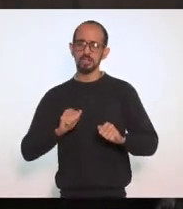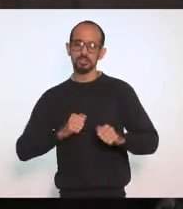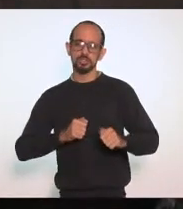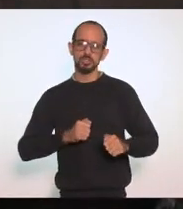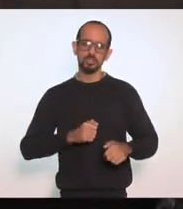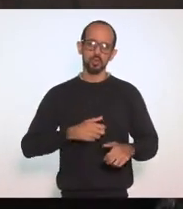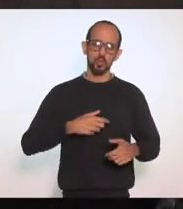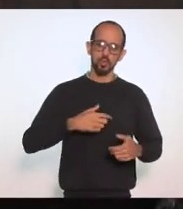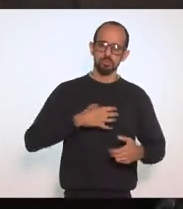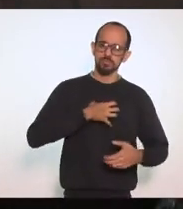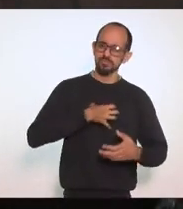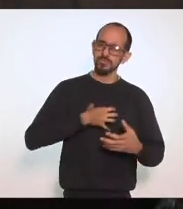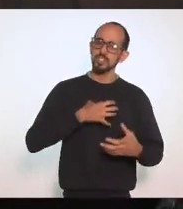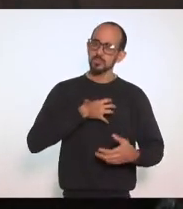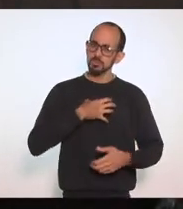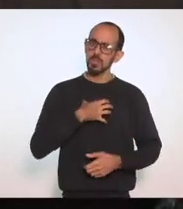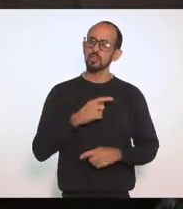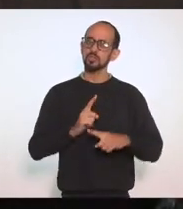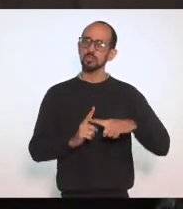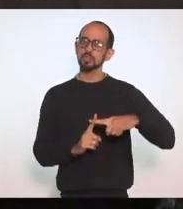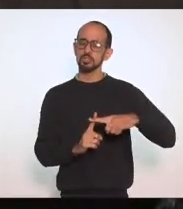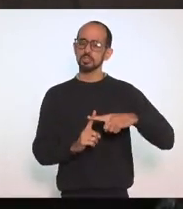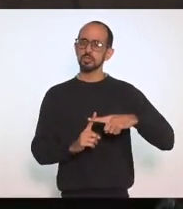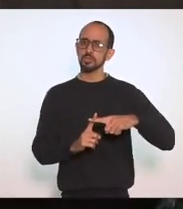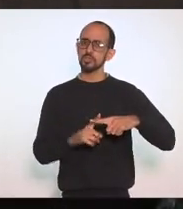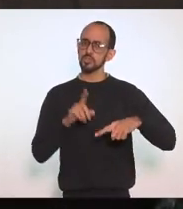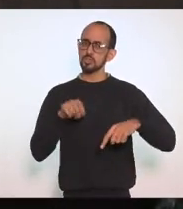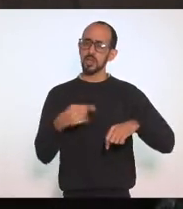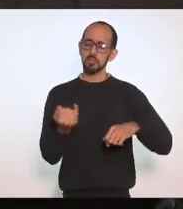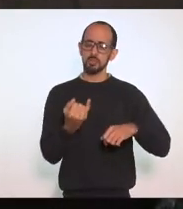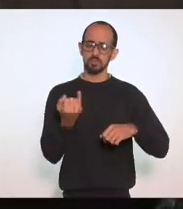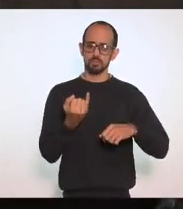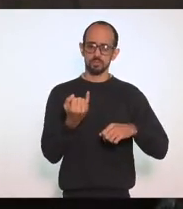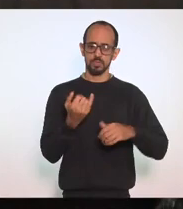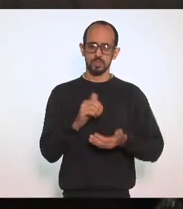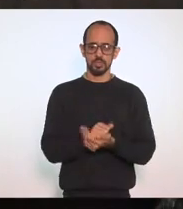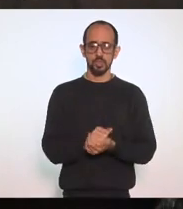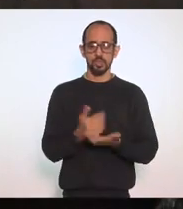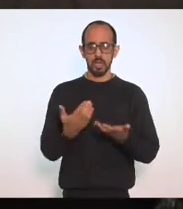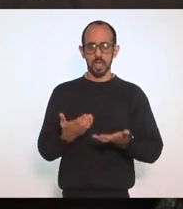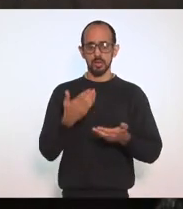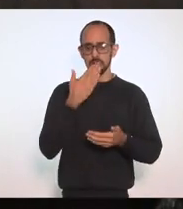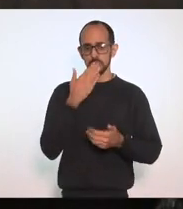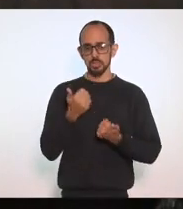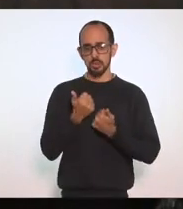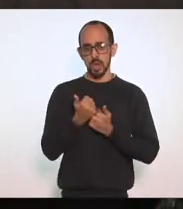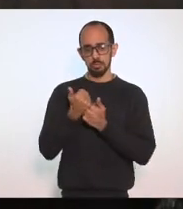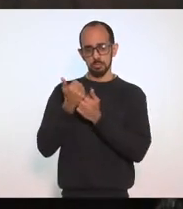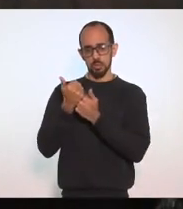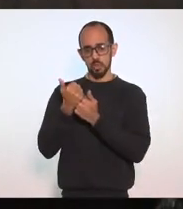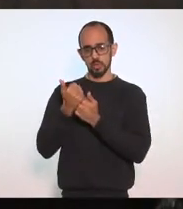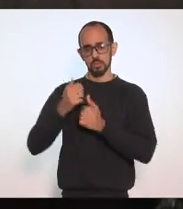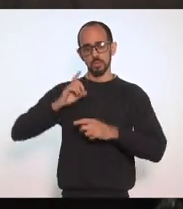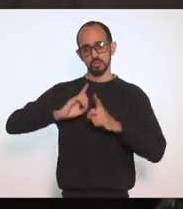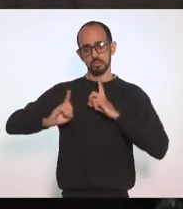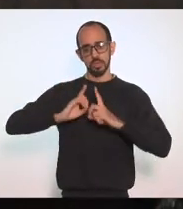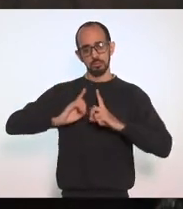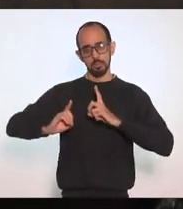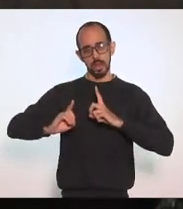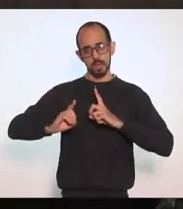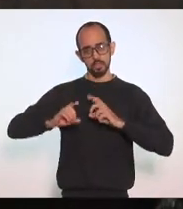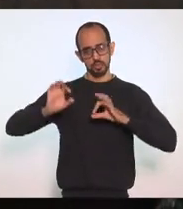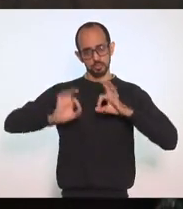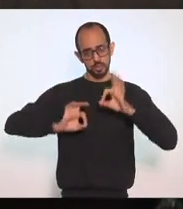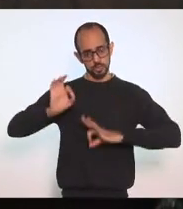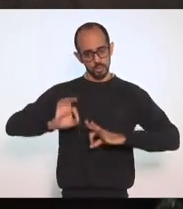trocas de afetos Enfim Então Eu quero aqui dizer Quero pedir o apoio Dos deputados e deputadas Para o debate Sobre esse projeto Temos que ter Um